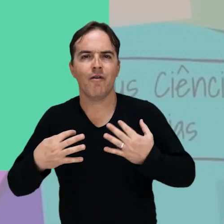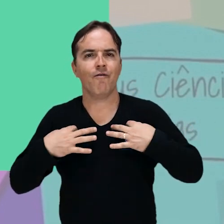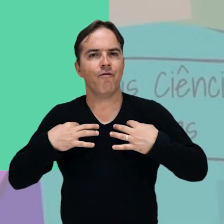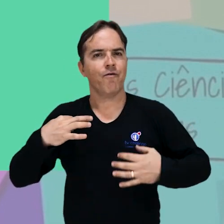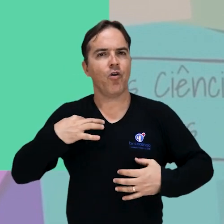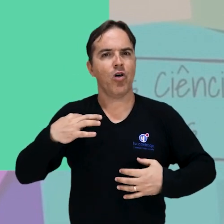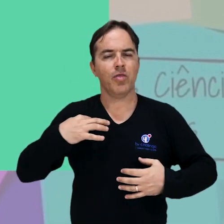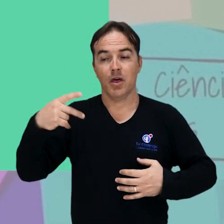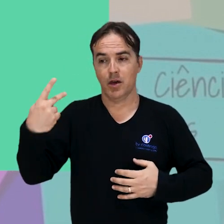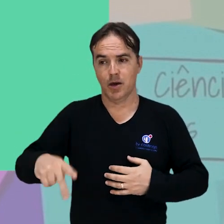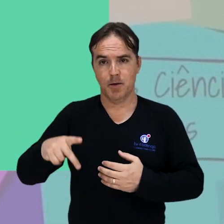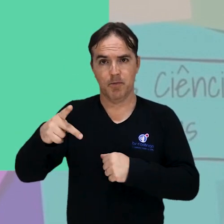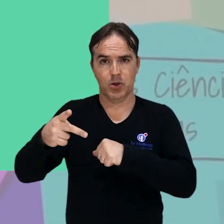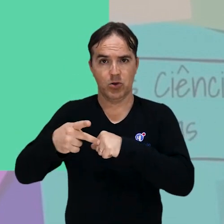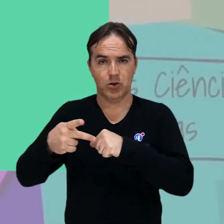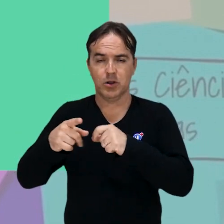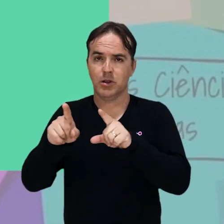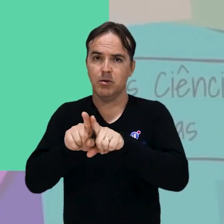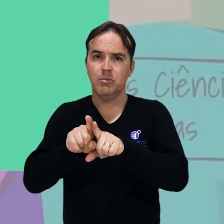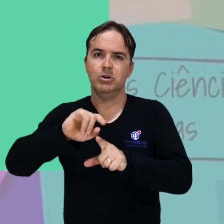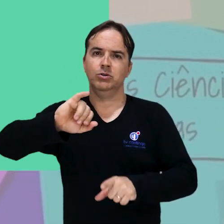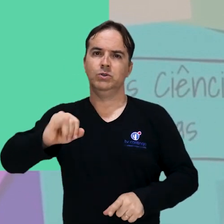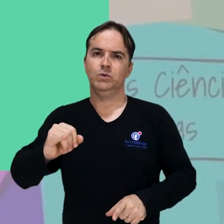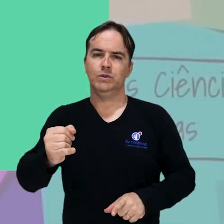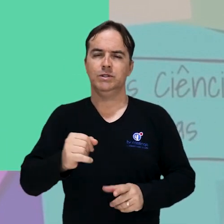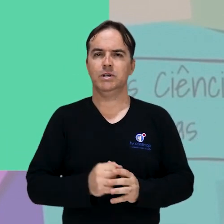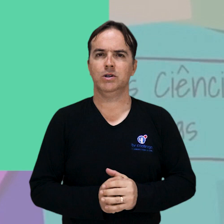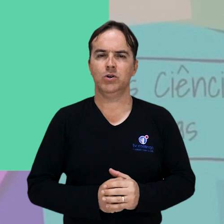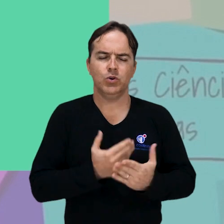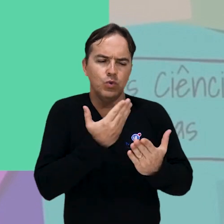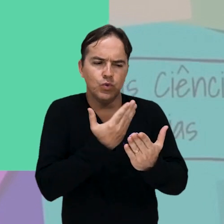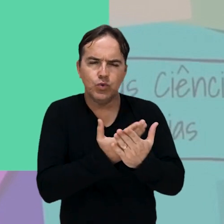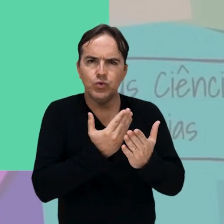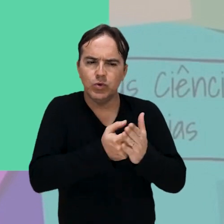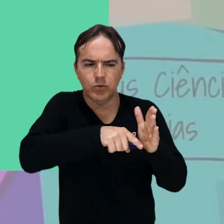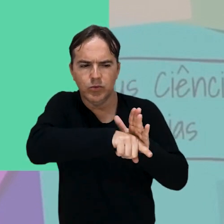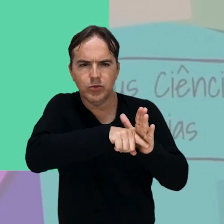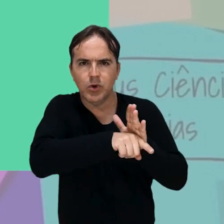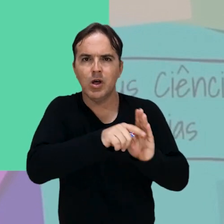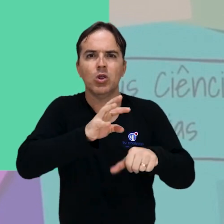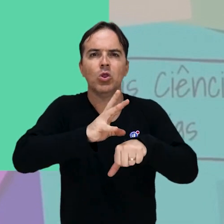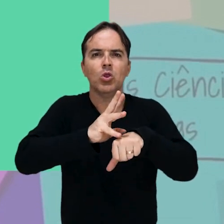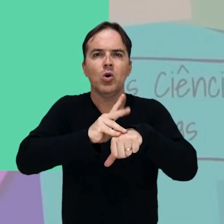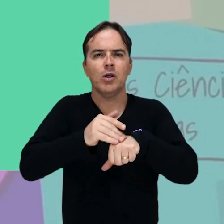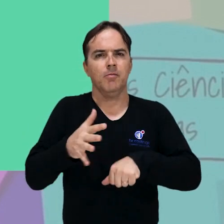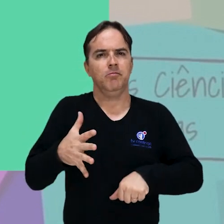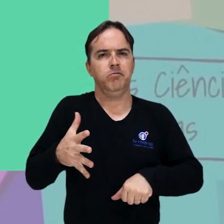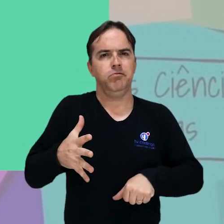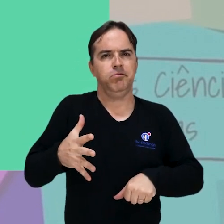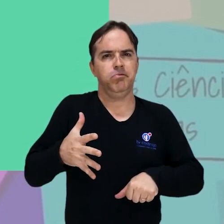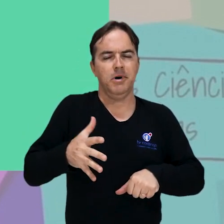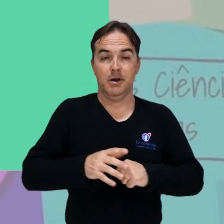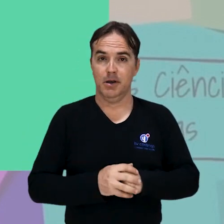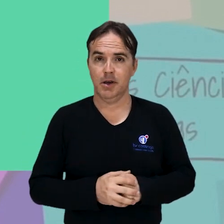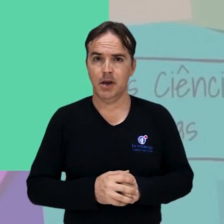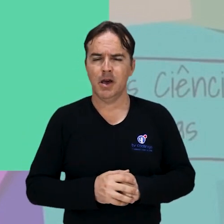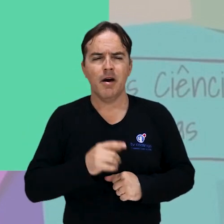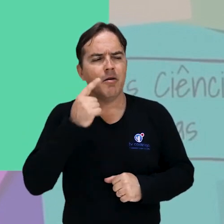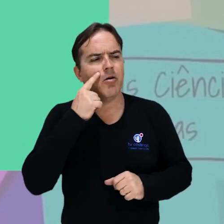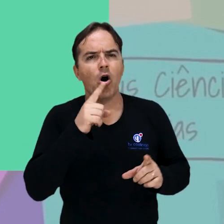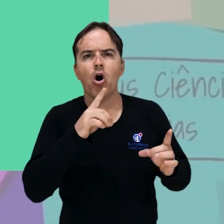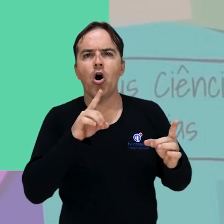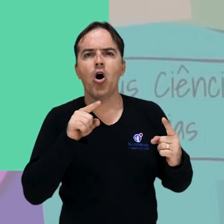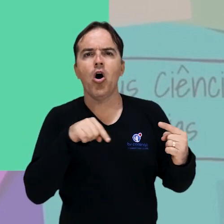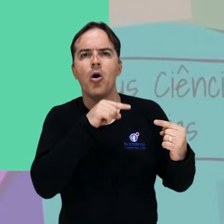e Juazeiro, na Bahia, para um estudo sobre a doença de Parkinson. O objetivo é identificar características